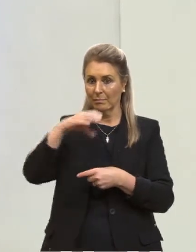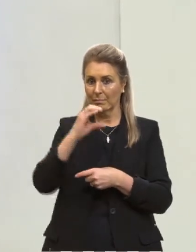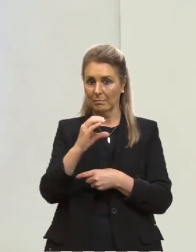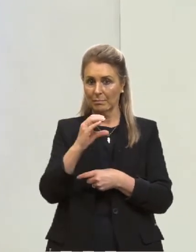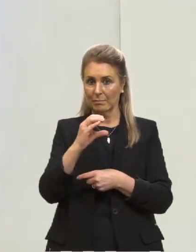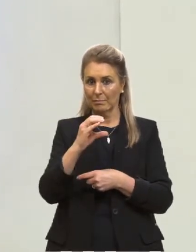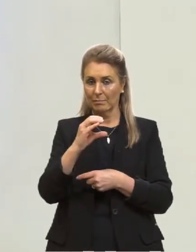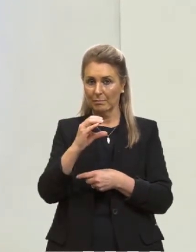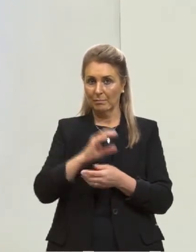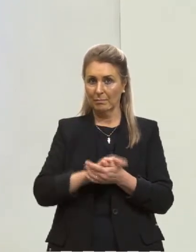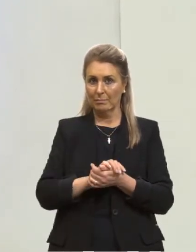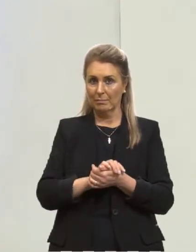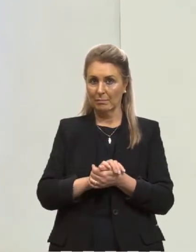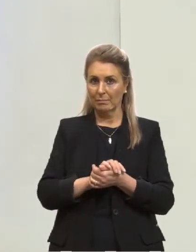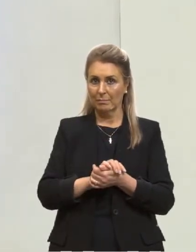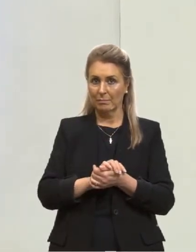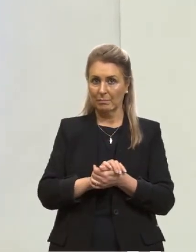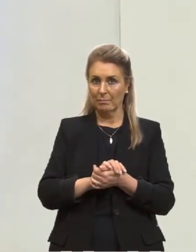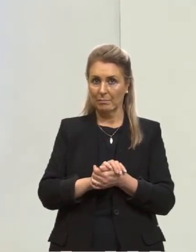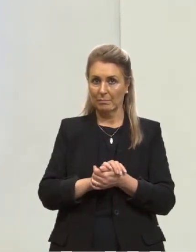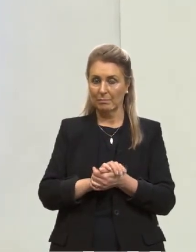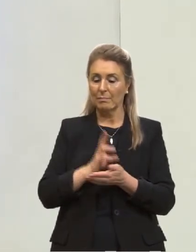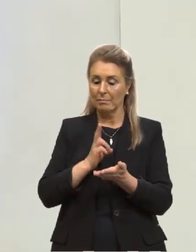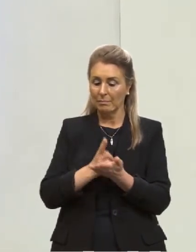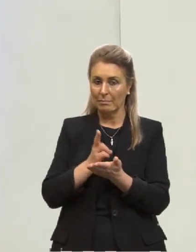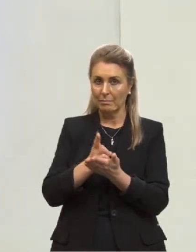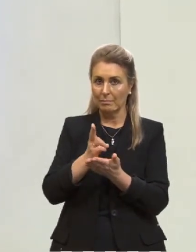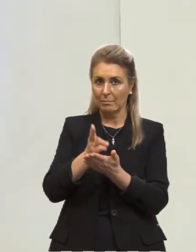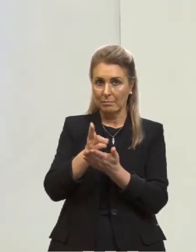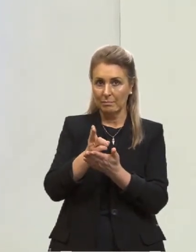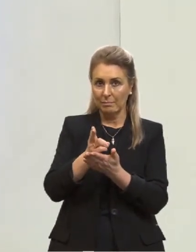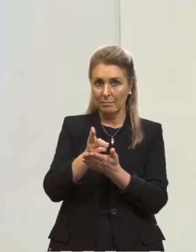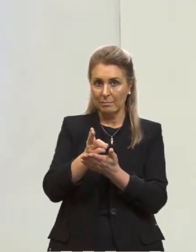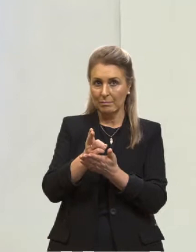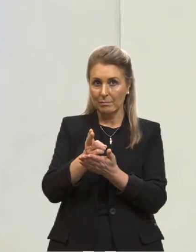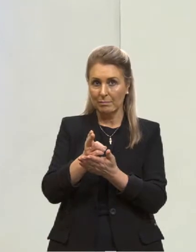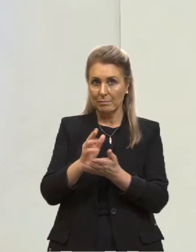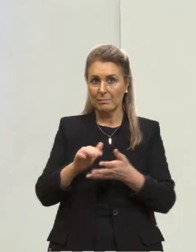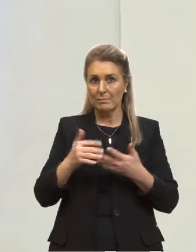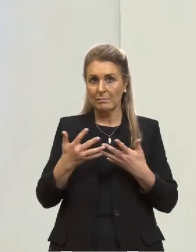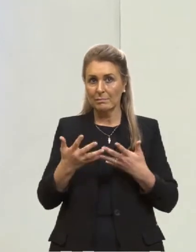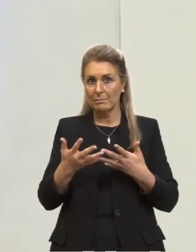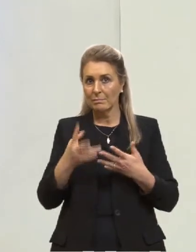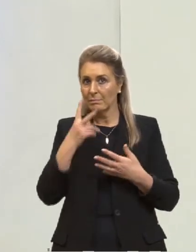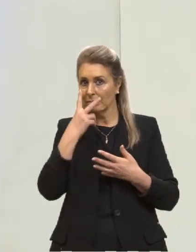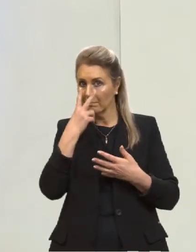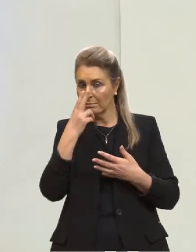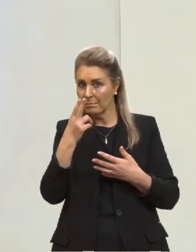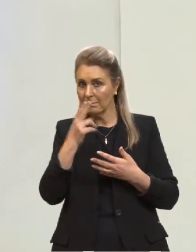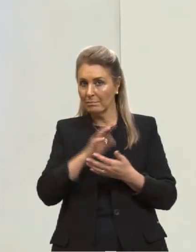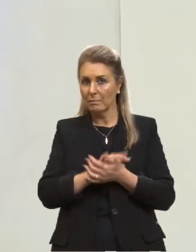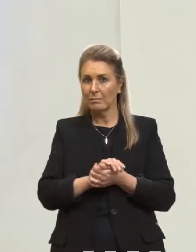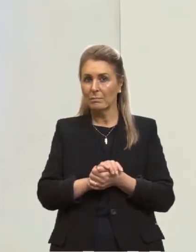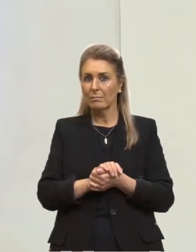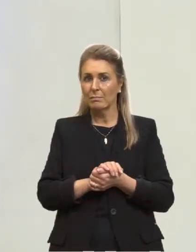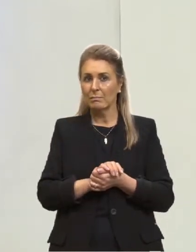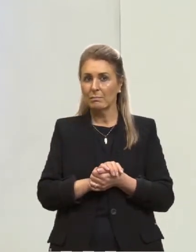Celeres, tá? E é constante? Então, é igual a